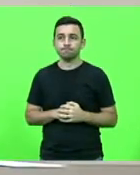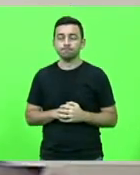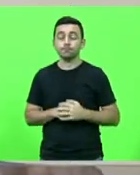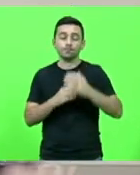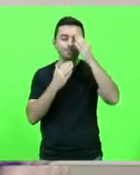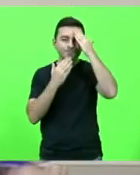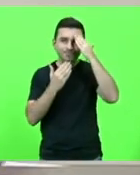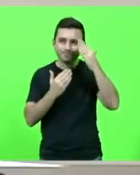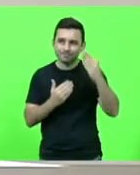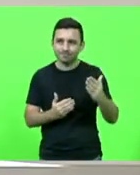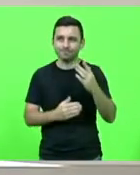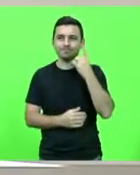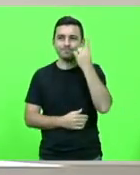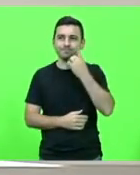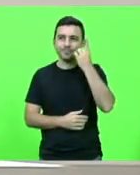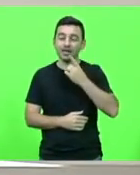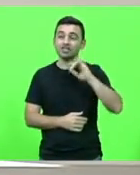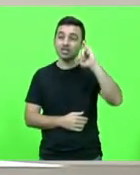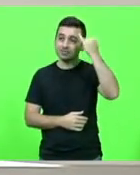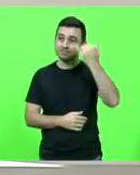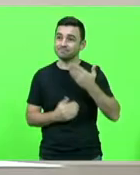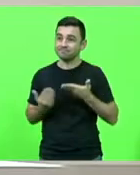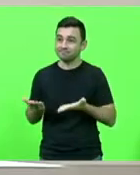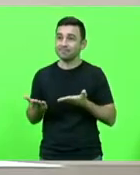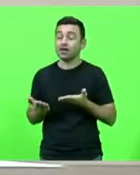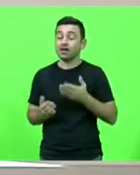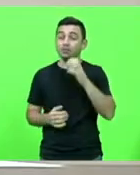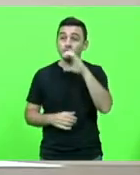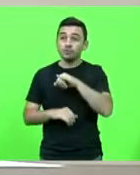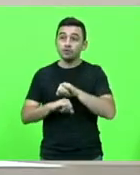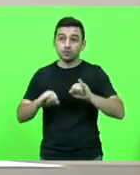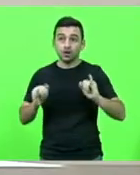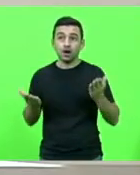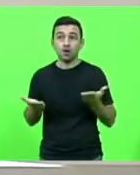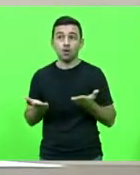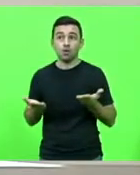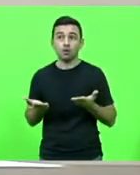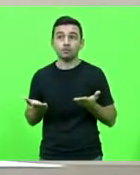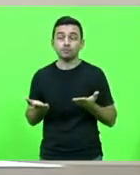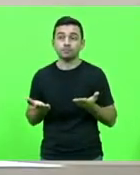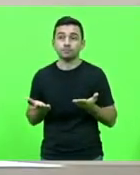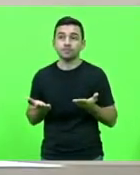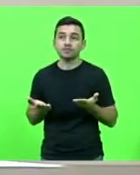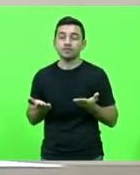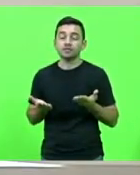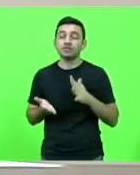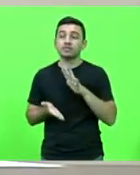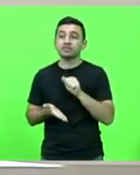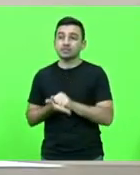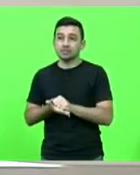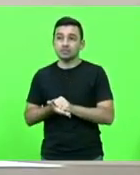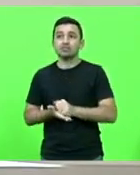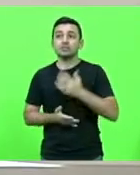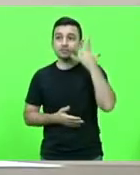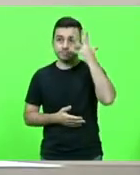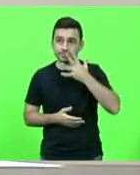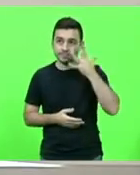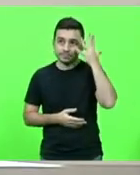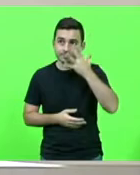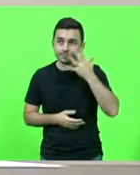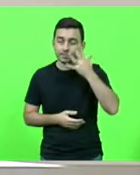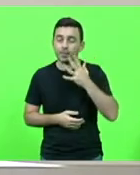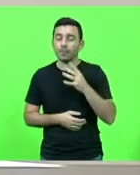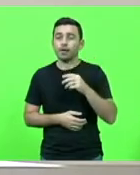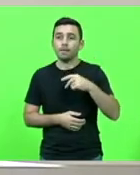deputado Jair Mioto ainda em breves comunicações inscrito para falar deputado Pedro